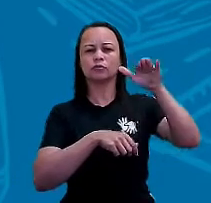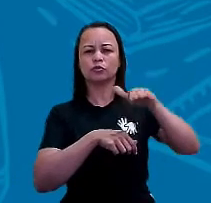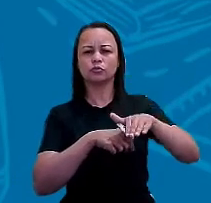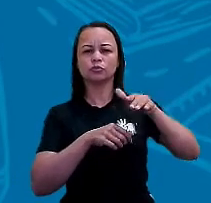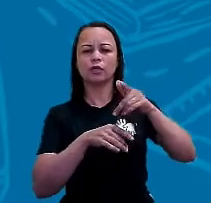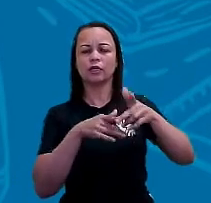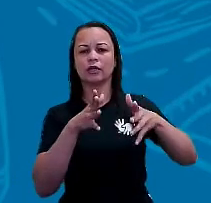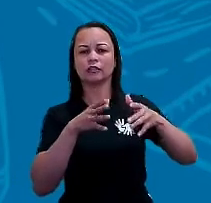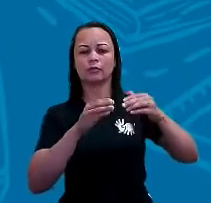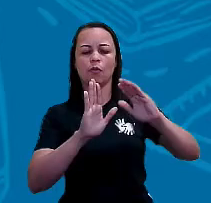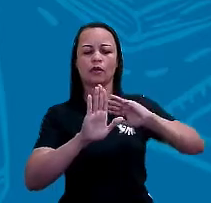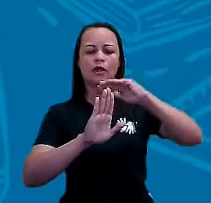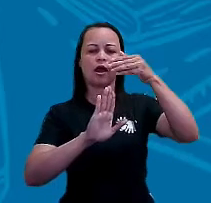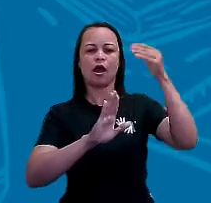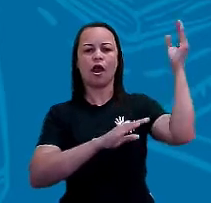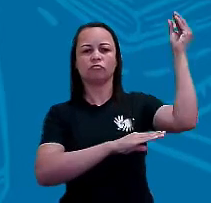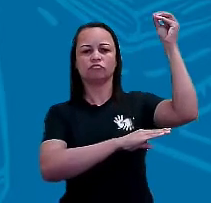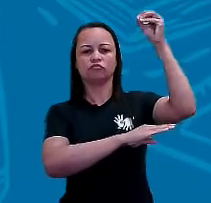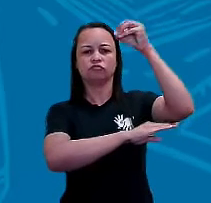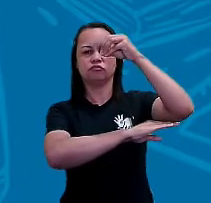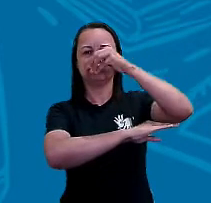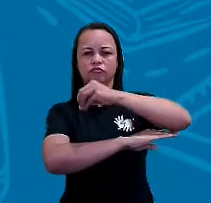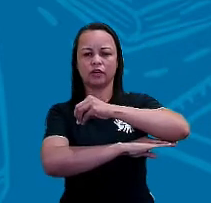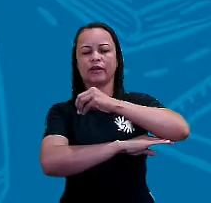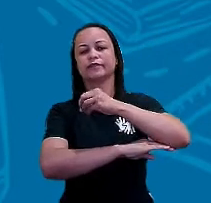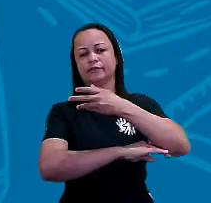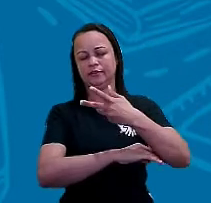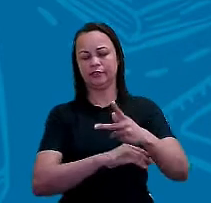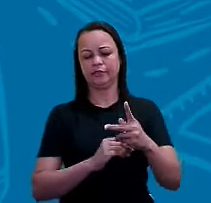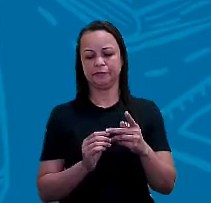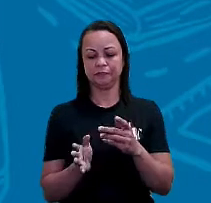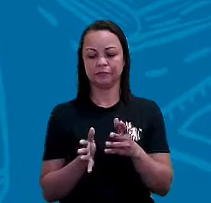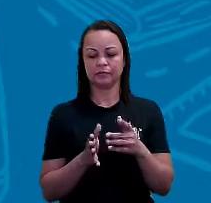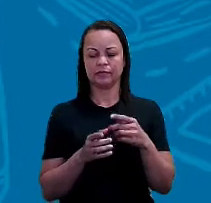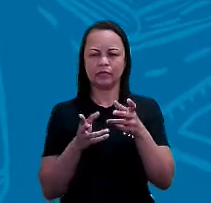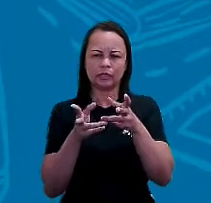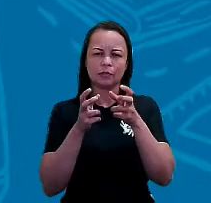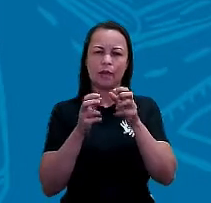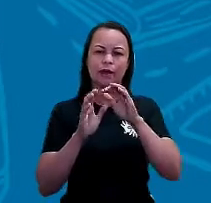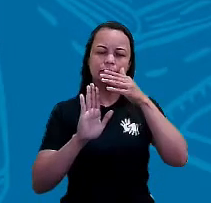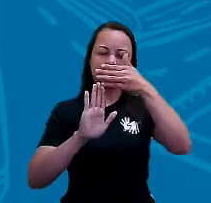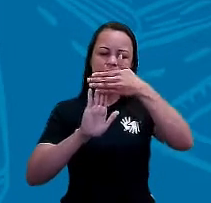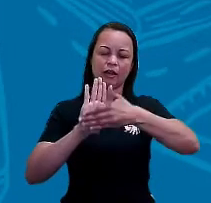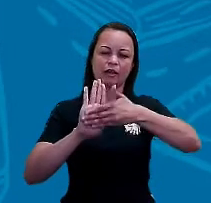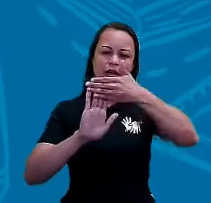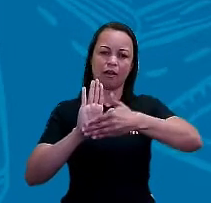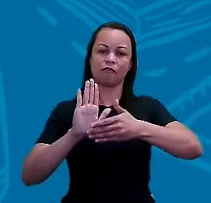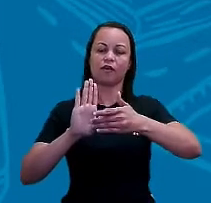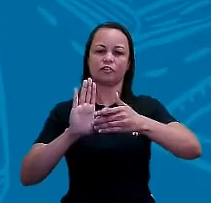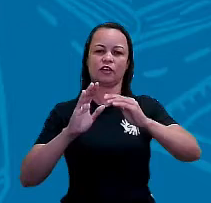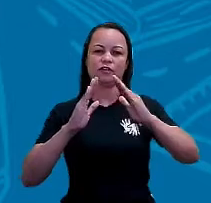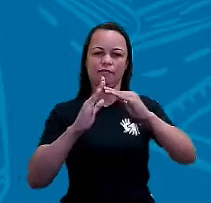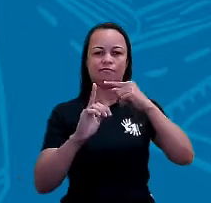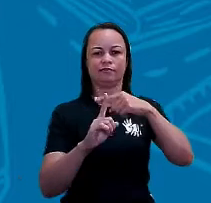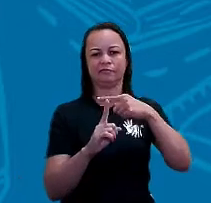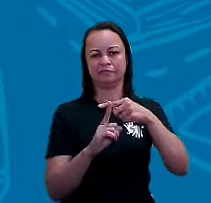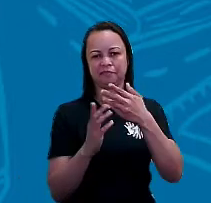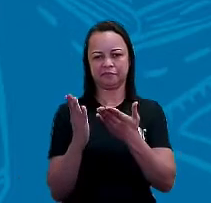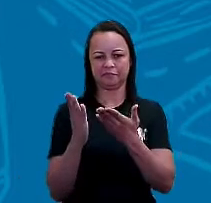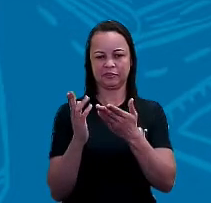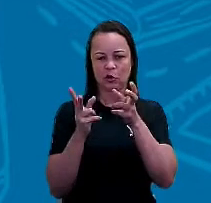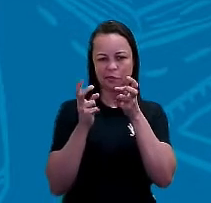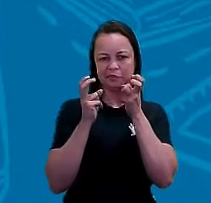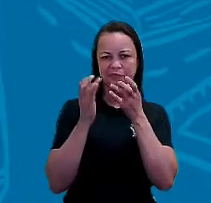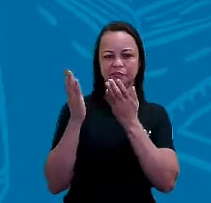frente da igreja, né? Tanto é que o sol, no finalzinho da tarde, ele bate toda lá na fachada da igreja, tá